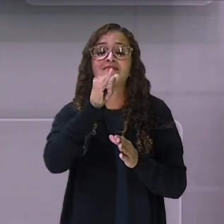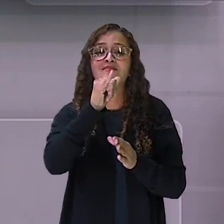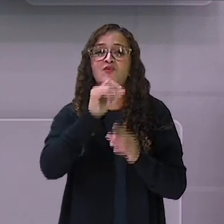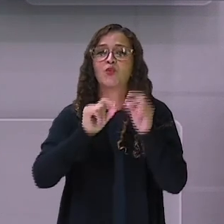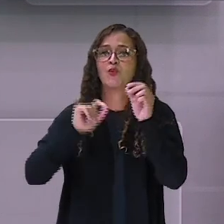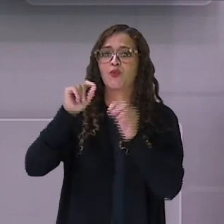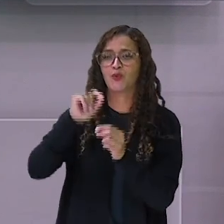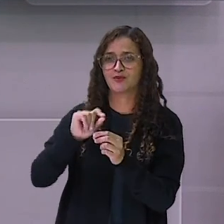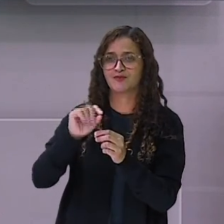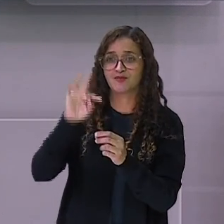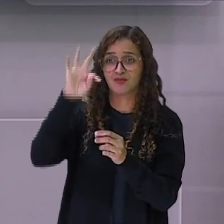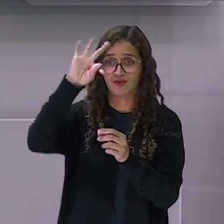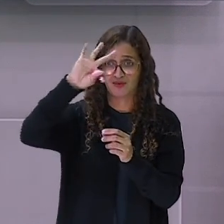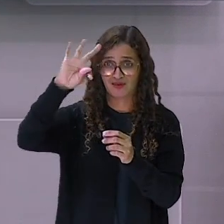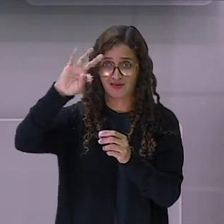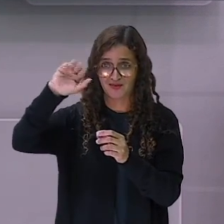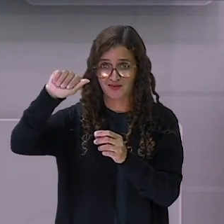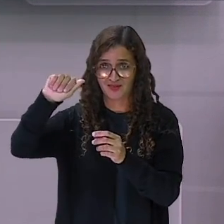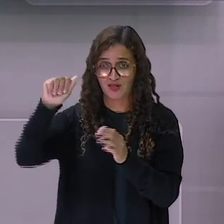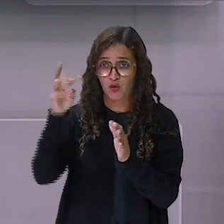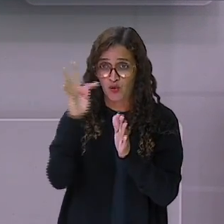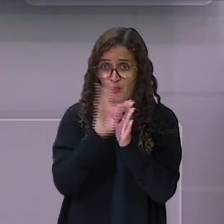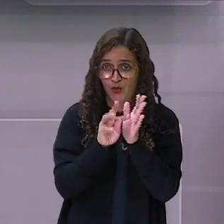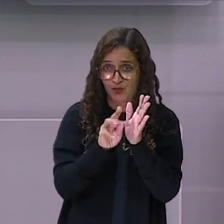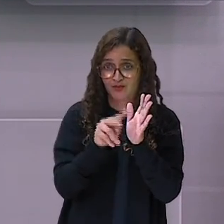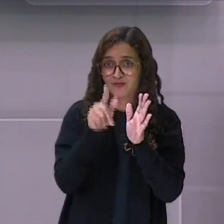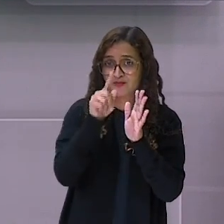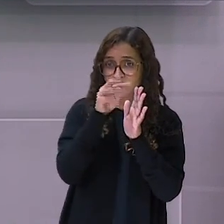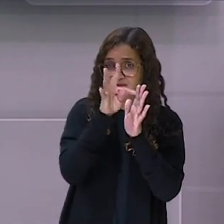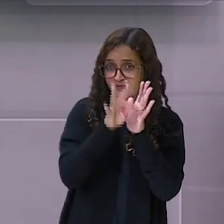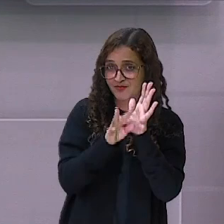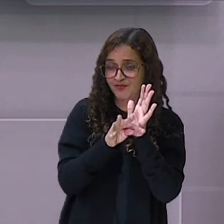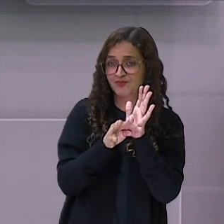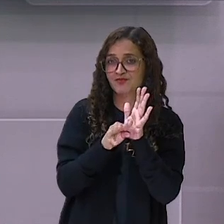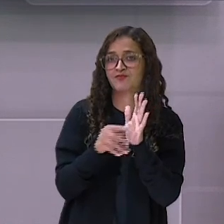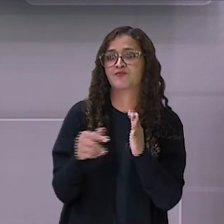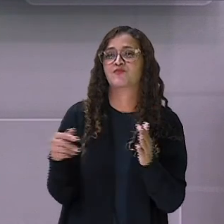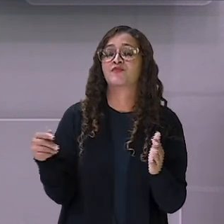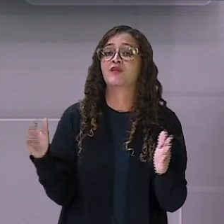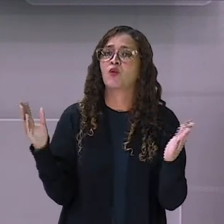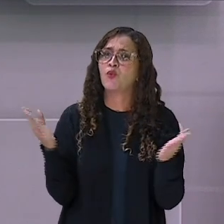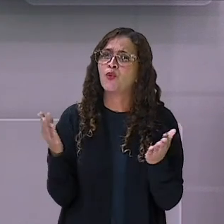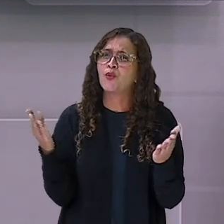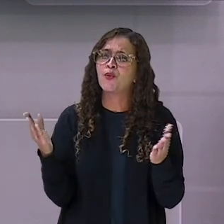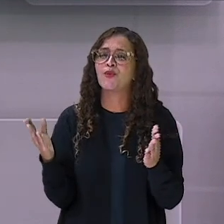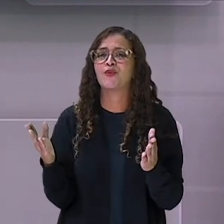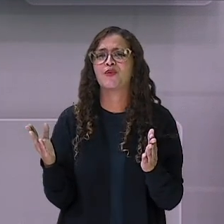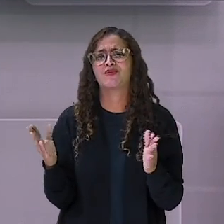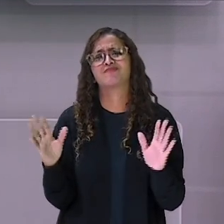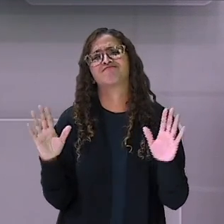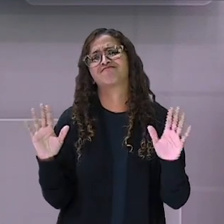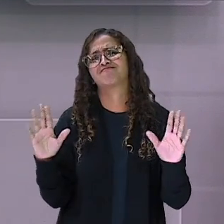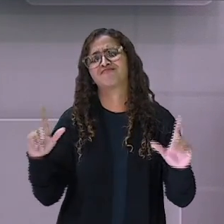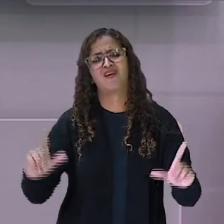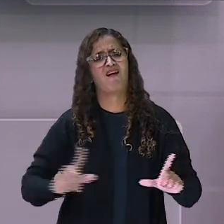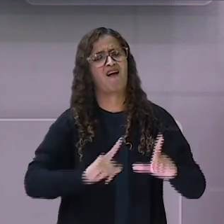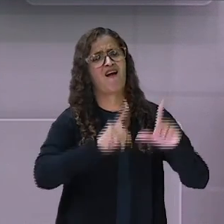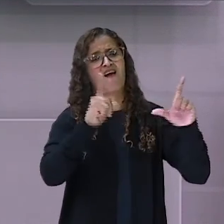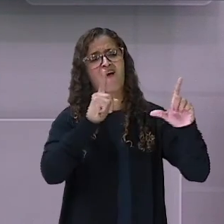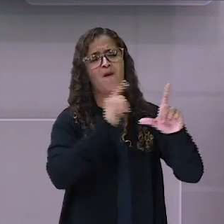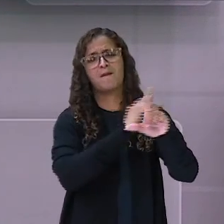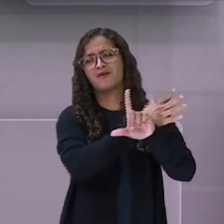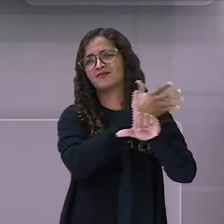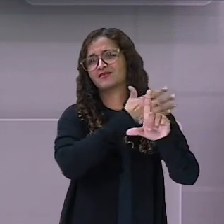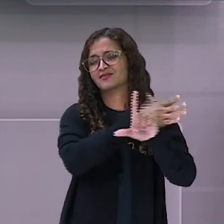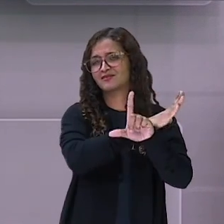E eu quero convidar você a acessar a plataforma de ensino ESMEDGV. Eu sei. É fácil.